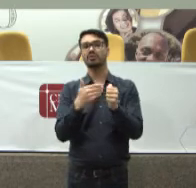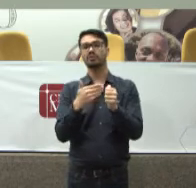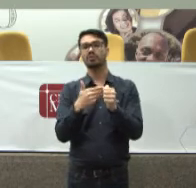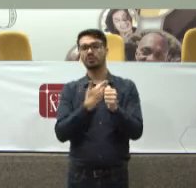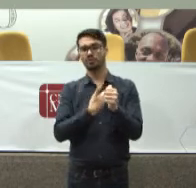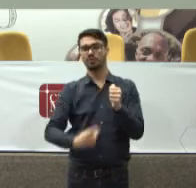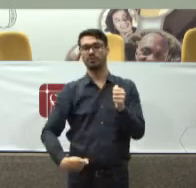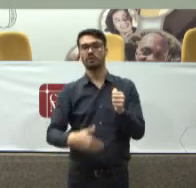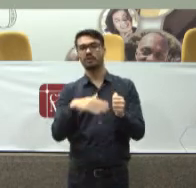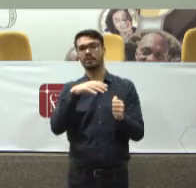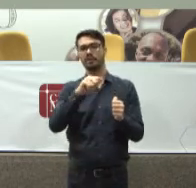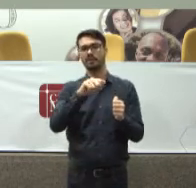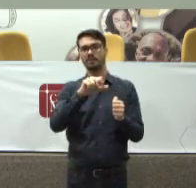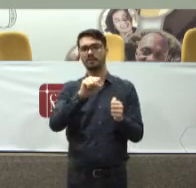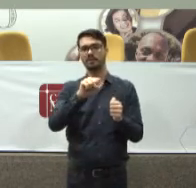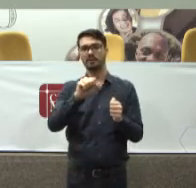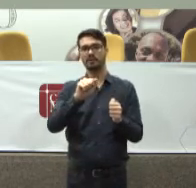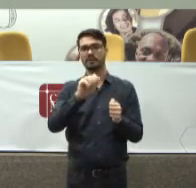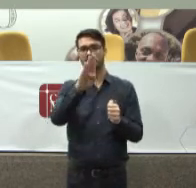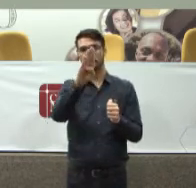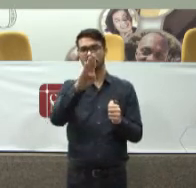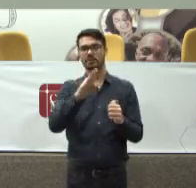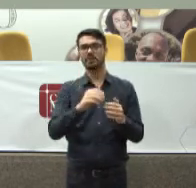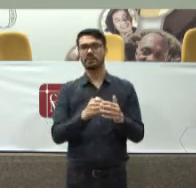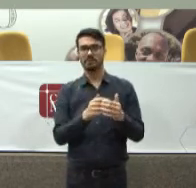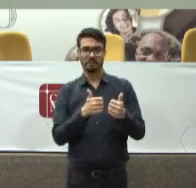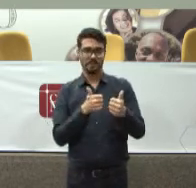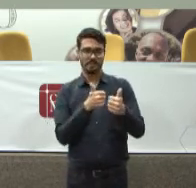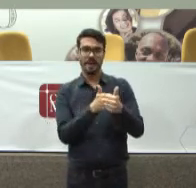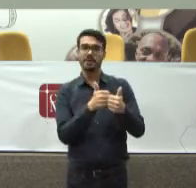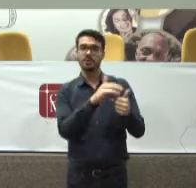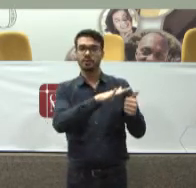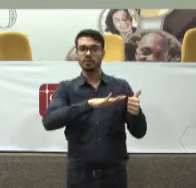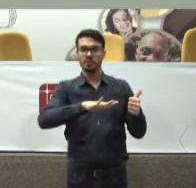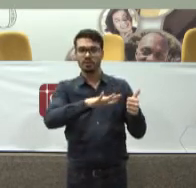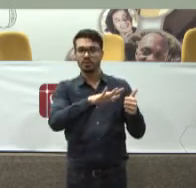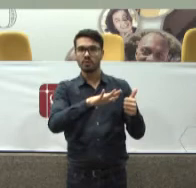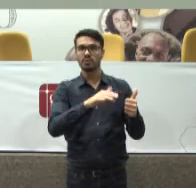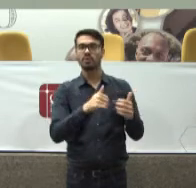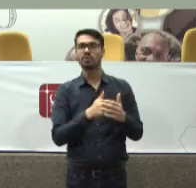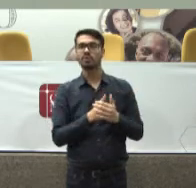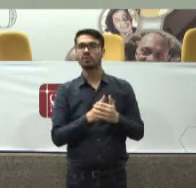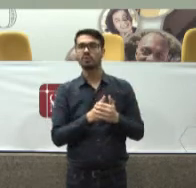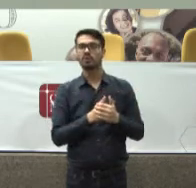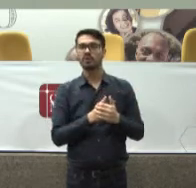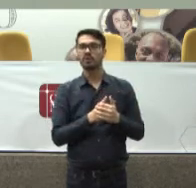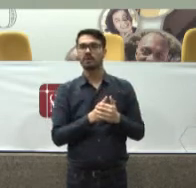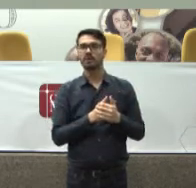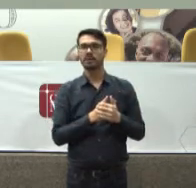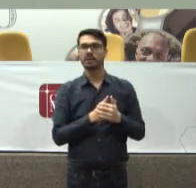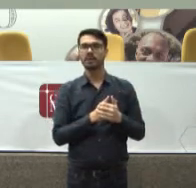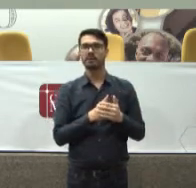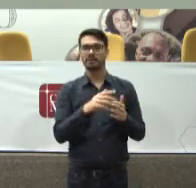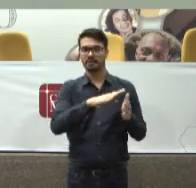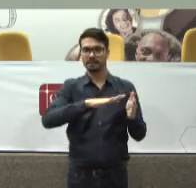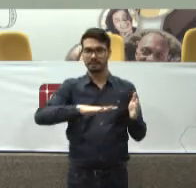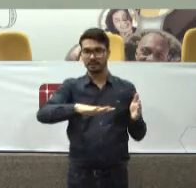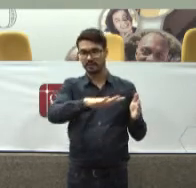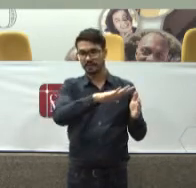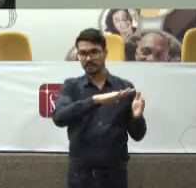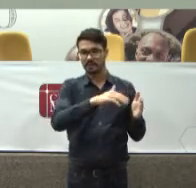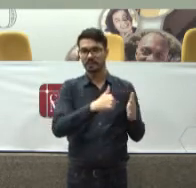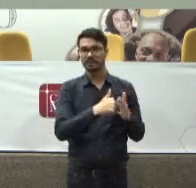Para gerar No centro de São Paulo Perto daquela região Um Amas Capes Etc Enfim